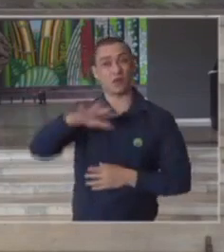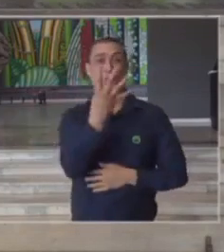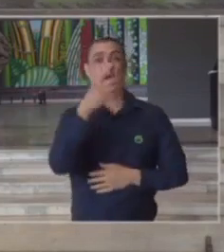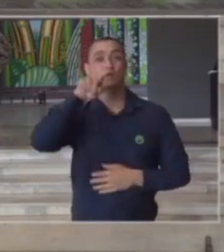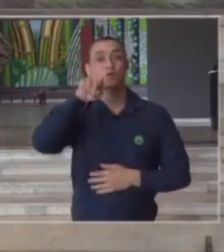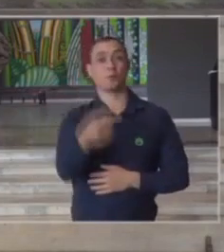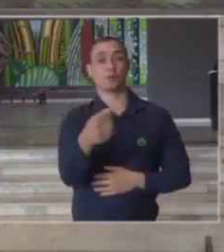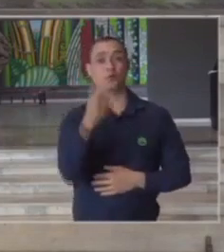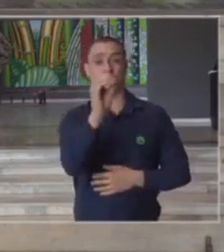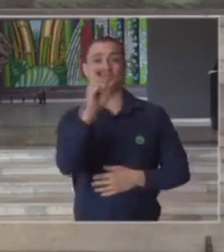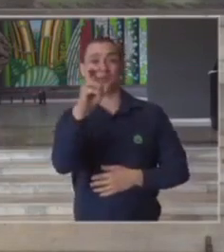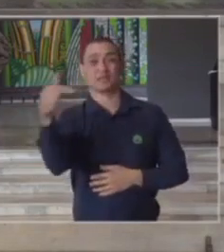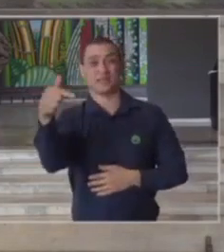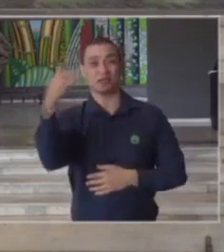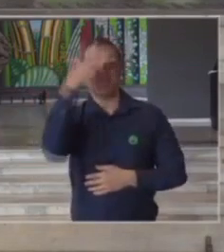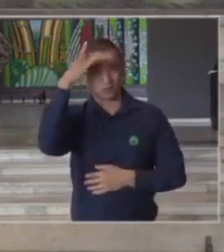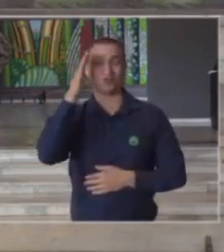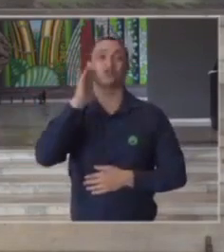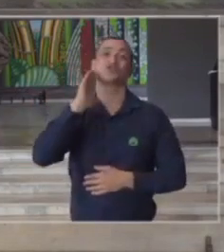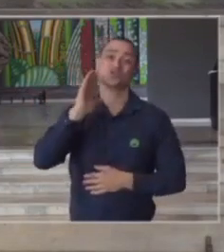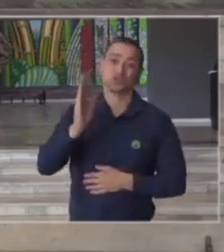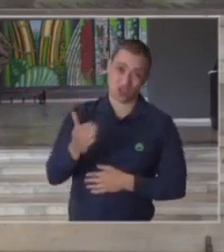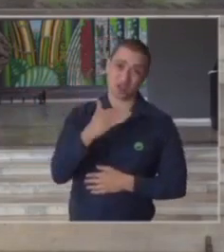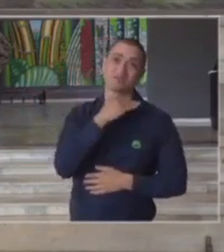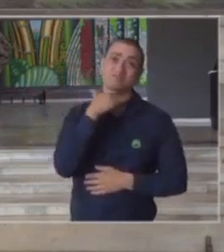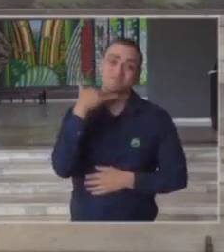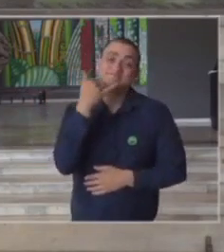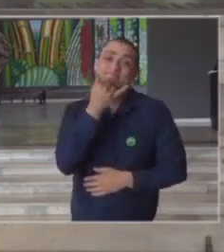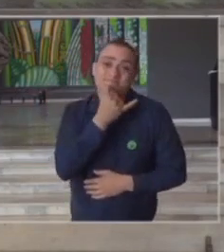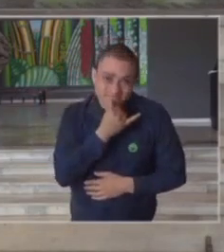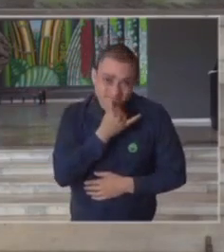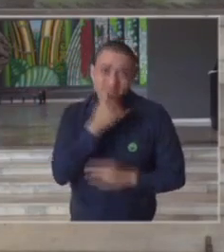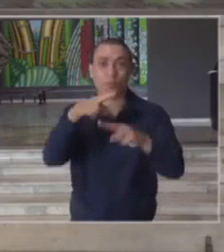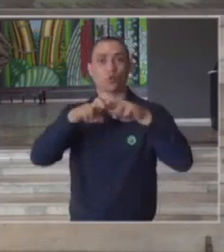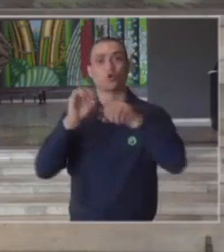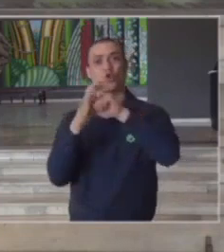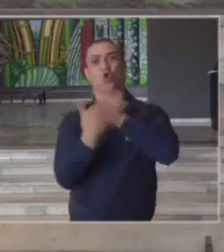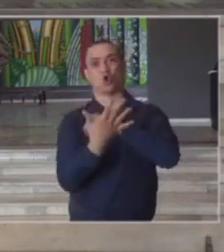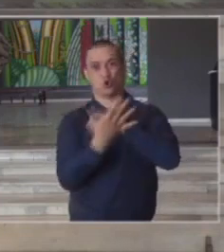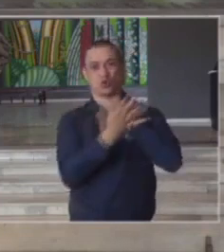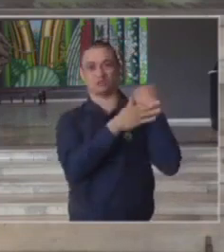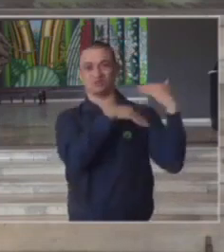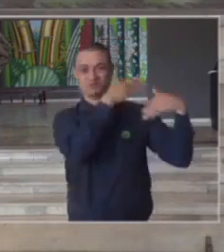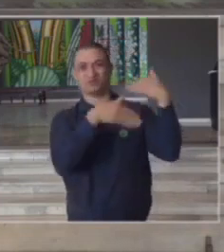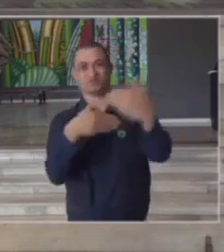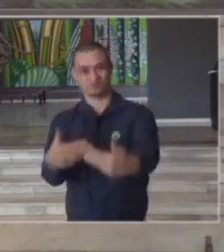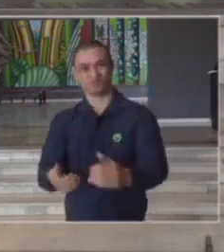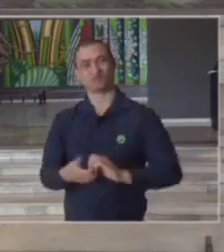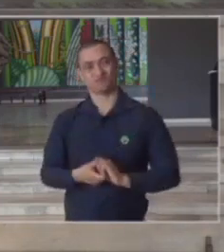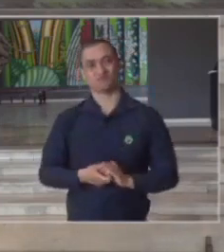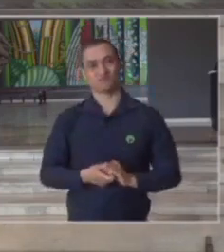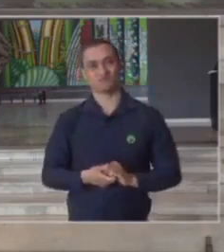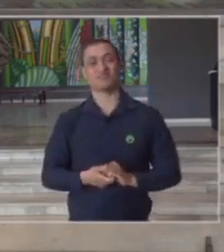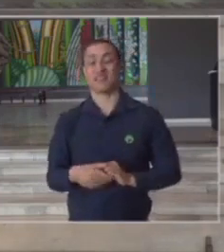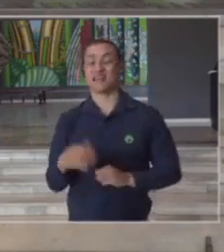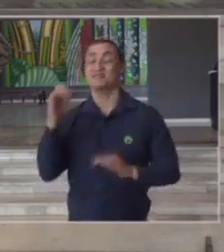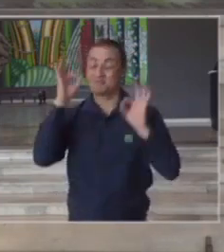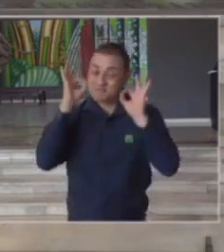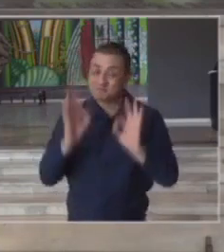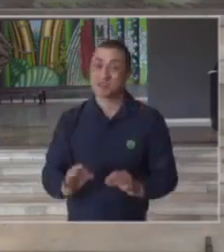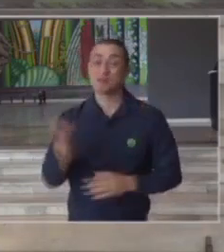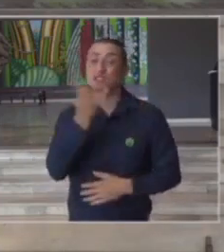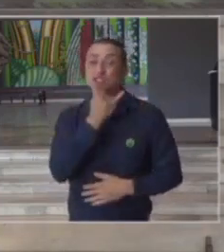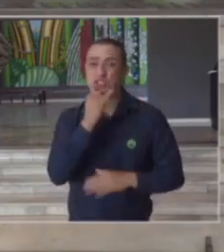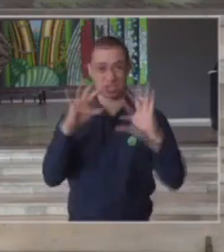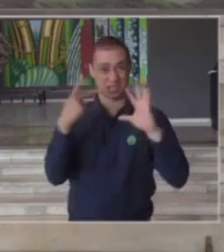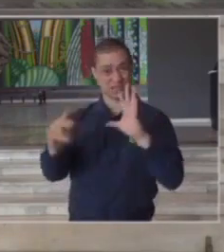pessoas que perderam suas vidas com o coronavírus ao longo deste período é muito triste para